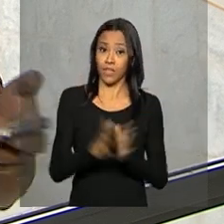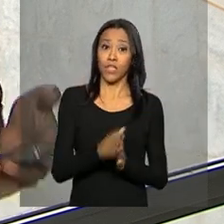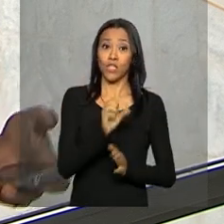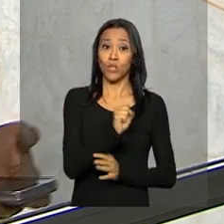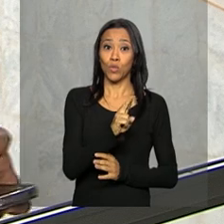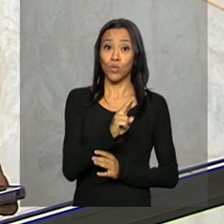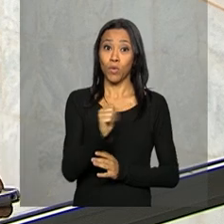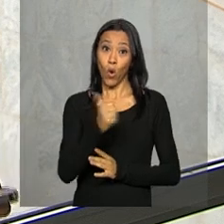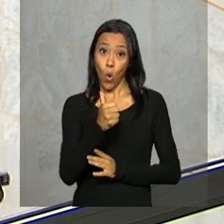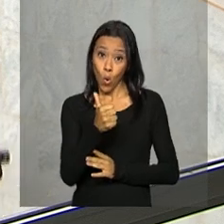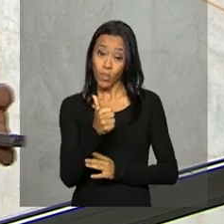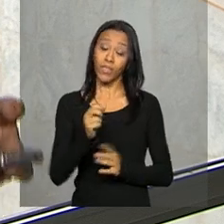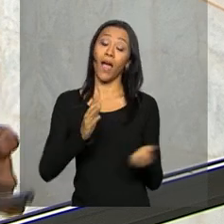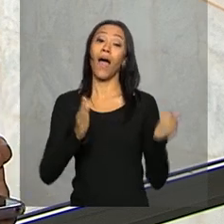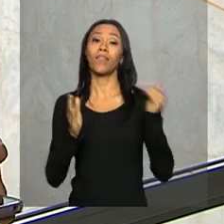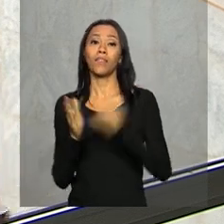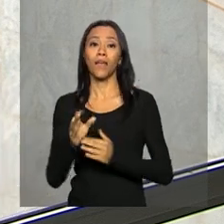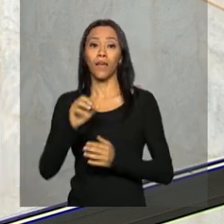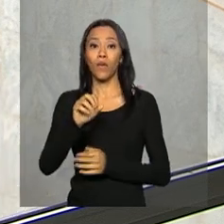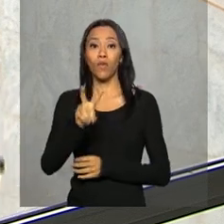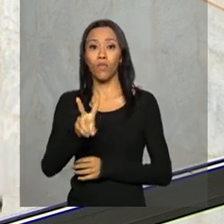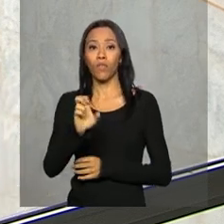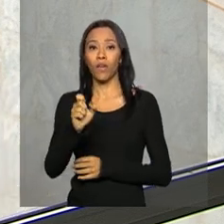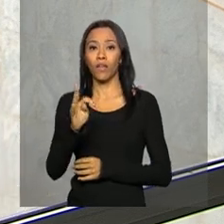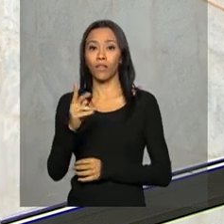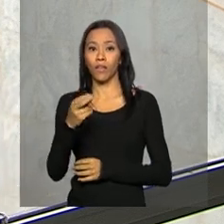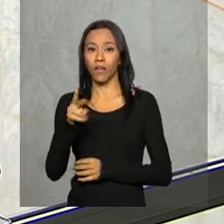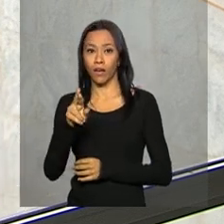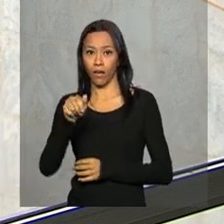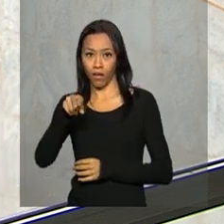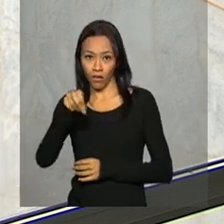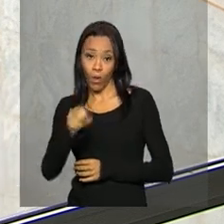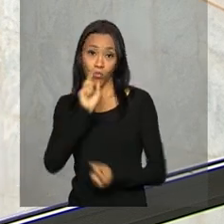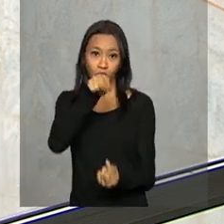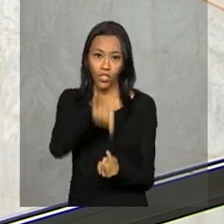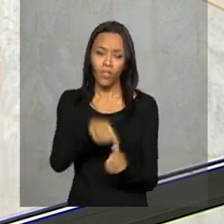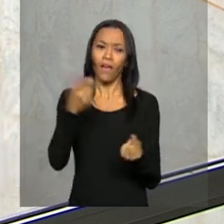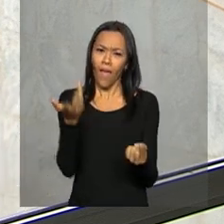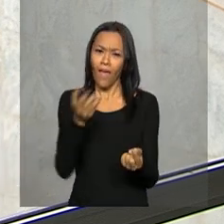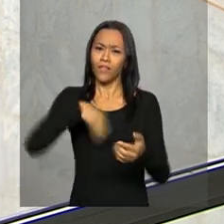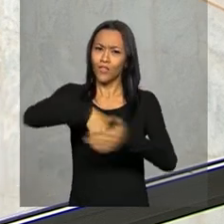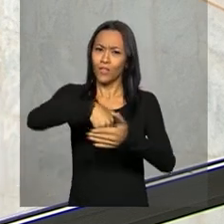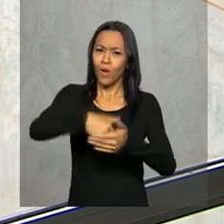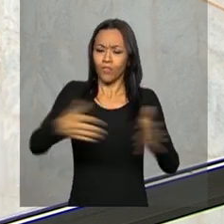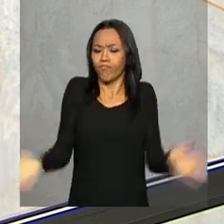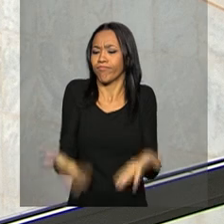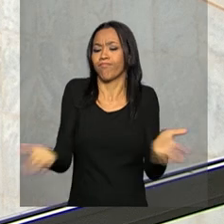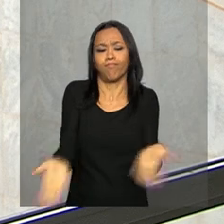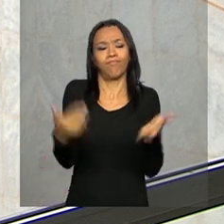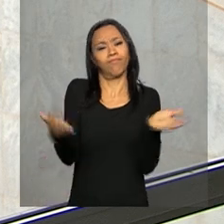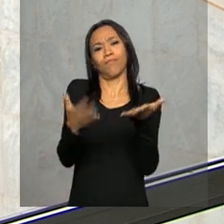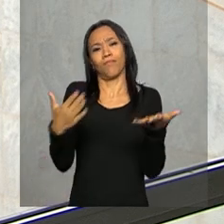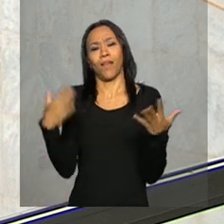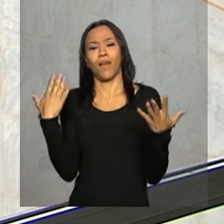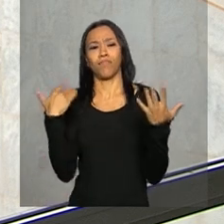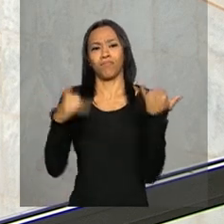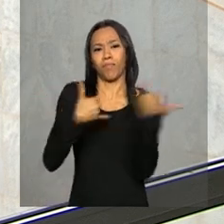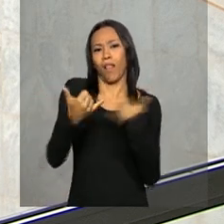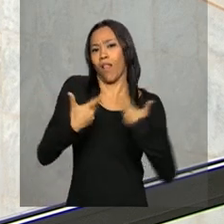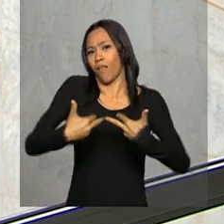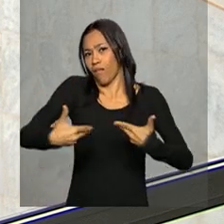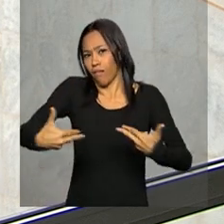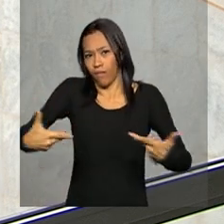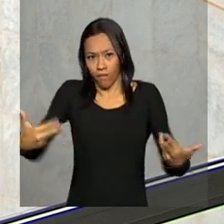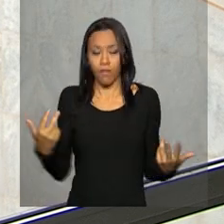até o super veterano. A ideia é incentivar o esporte recreativo e de lazer. Bom, podem participar